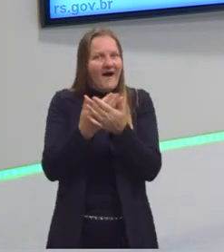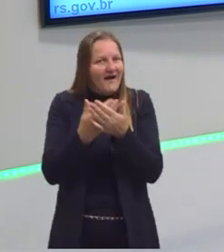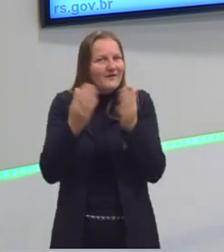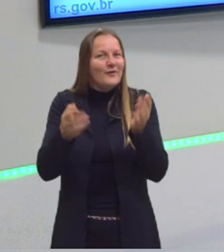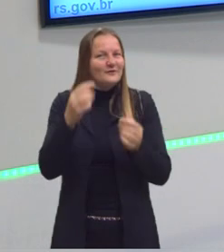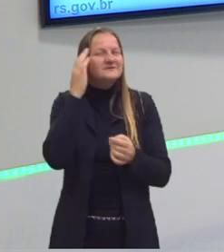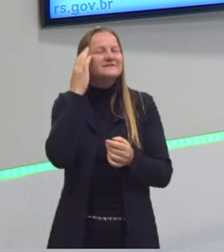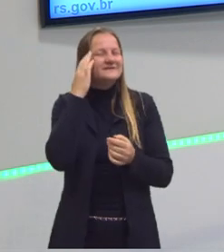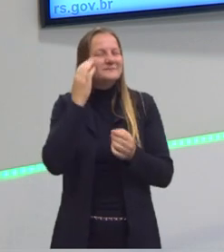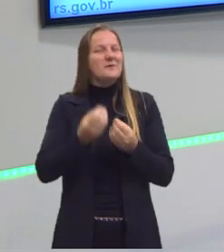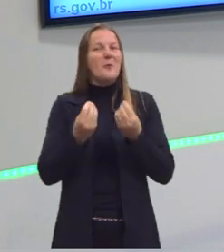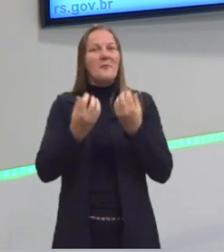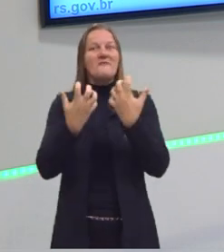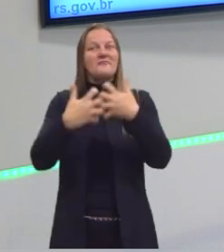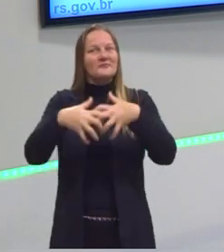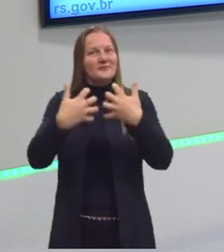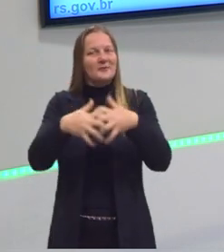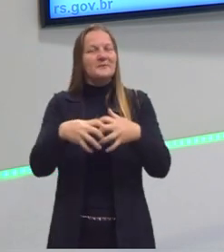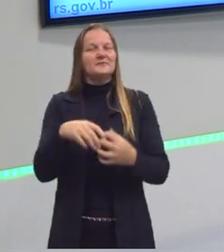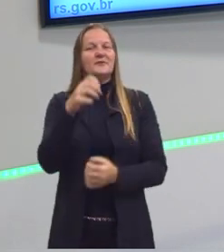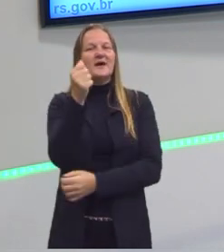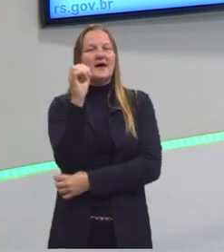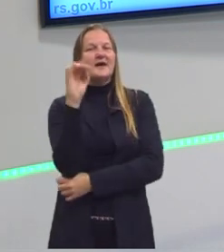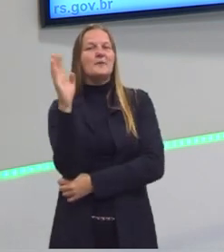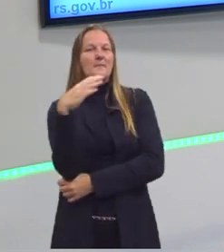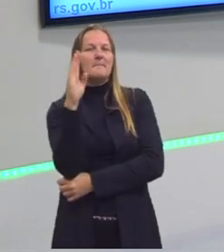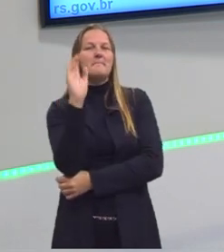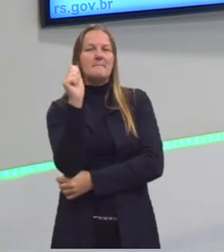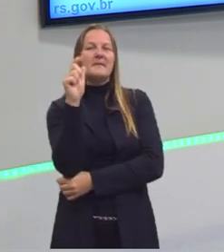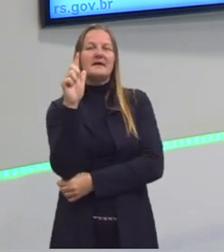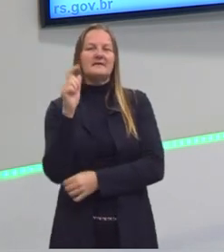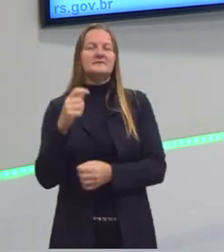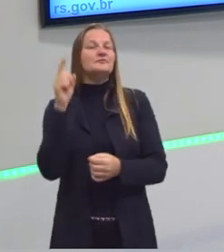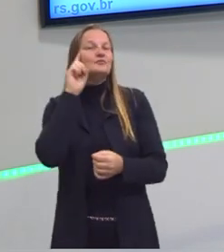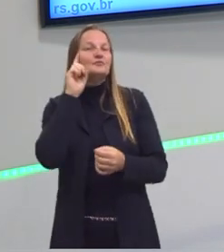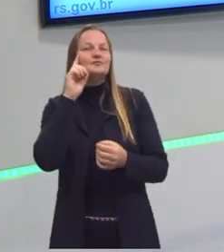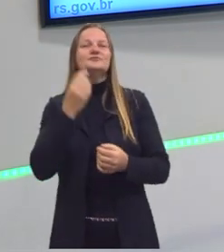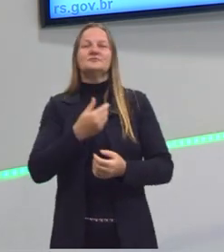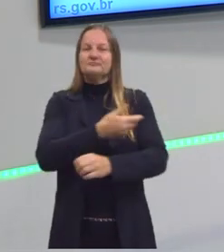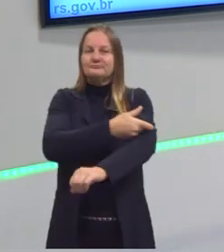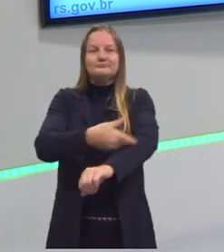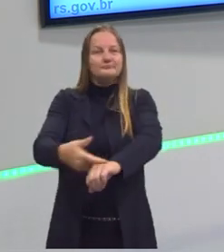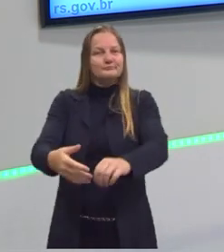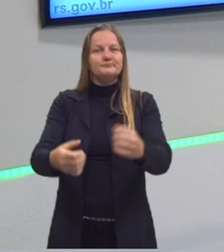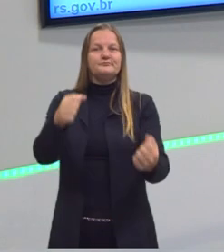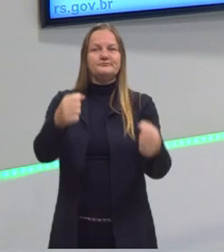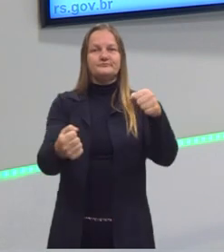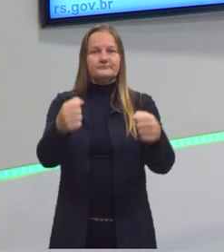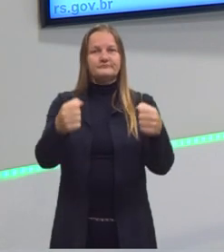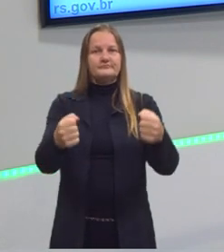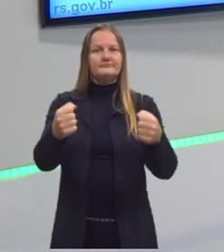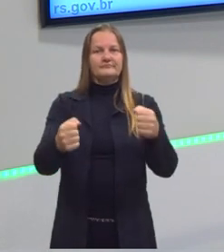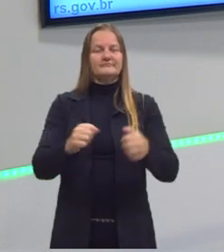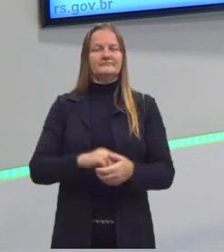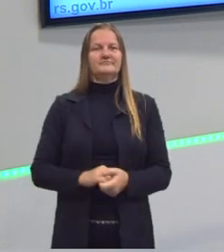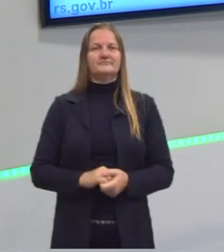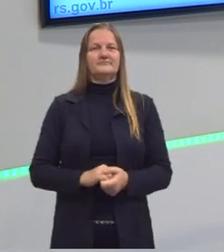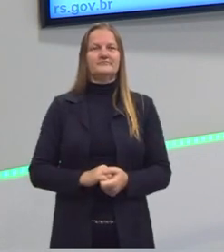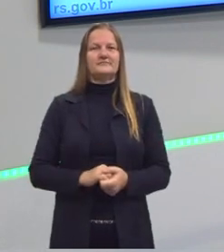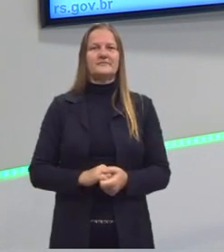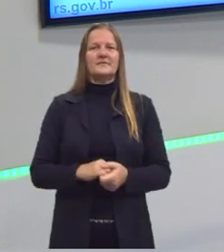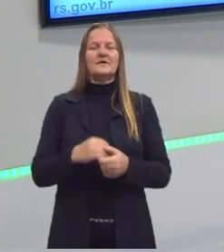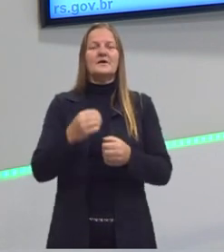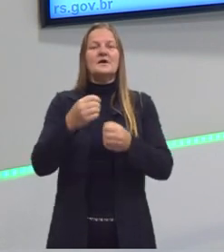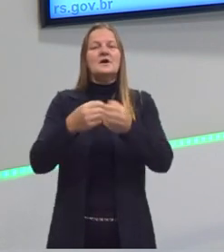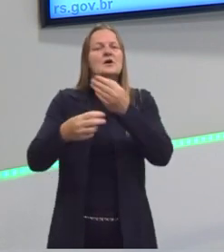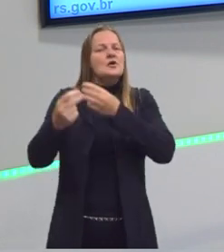entender um pouquinho como que funcionam esses airbags, que fazem parte aí do nosso dia a dia e quem anda de veículo. De uns anos